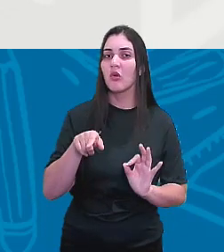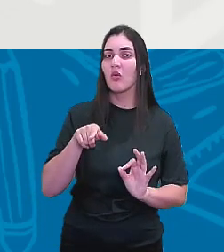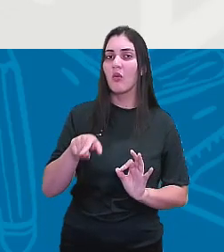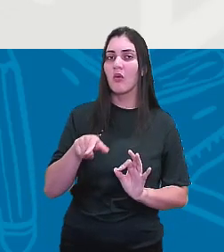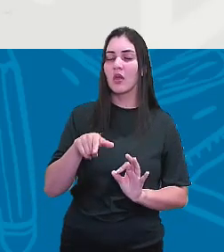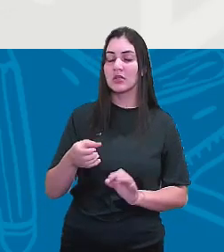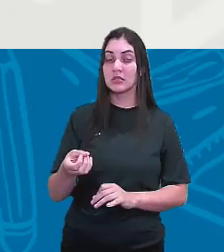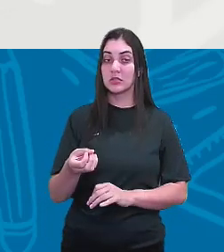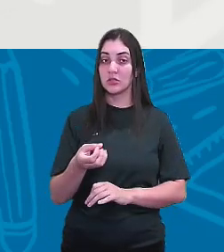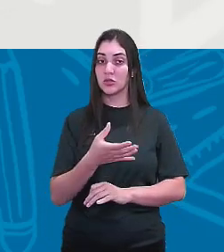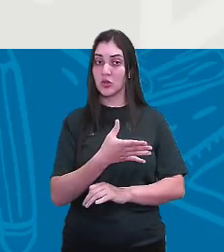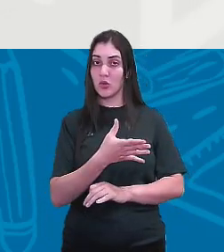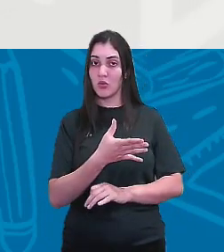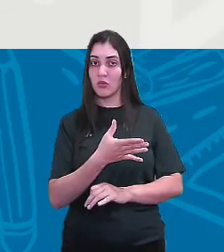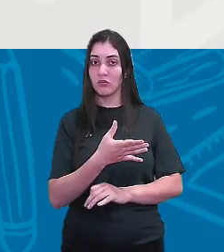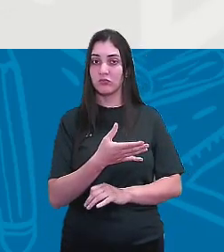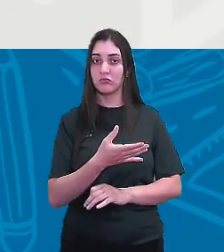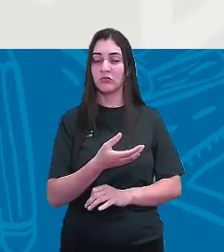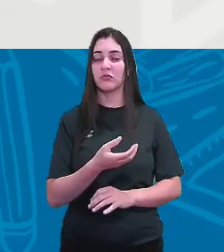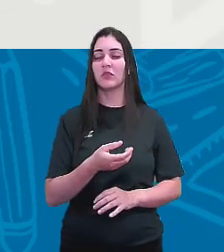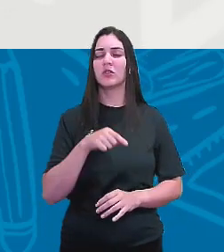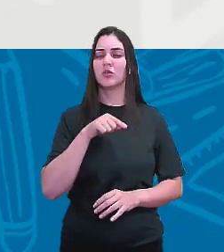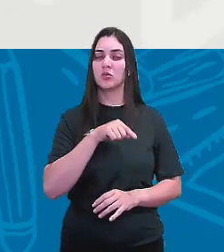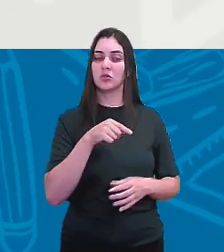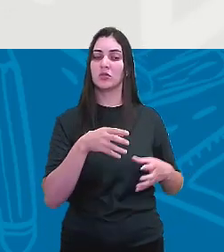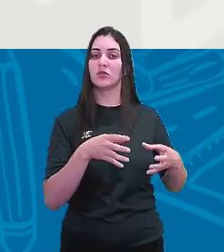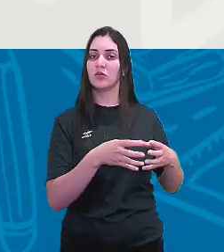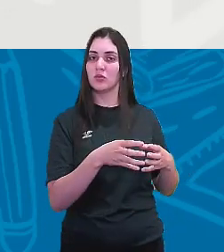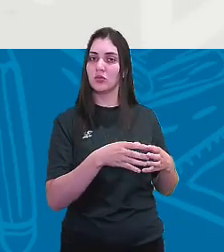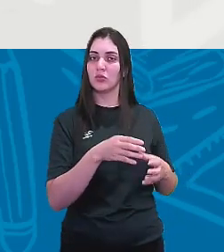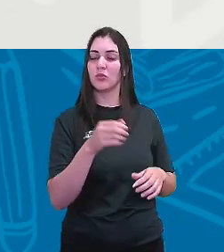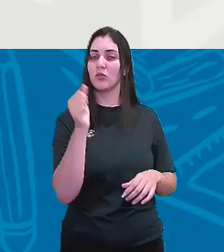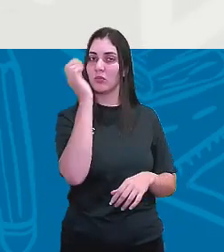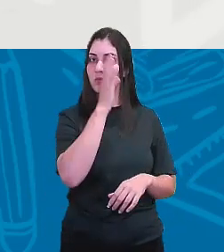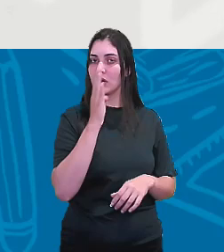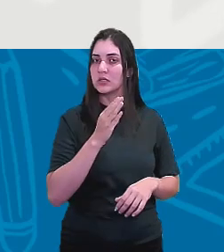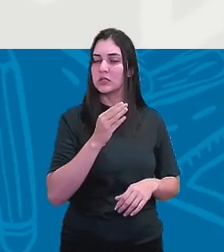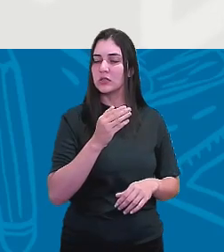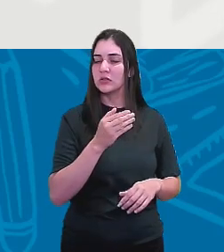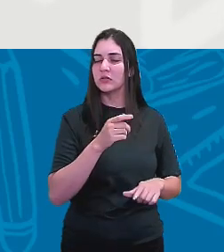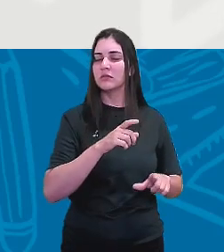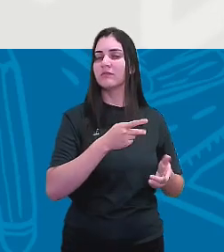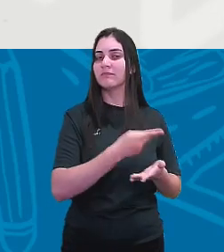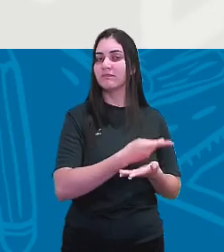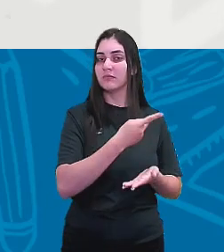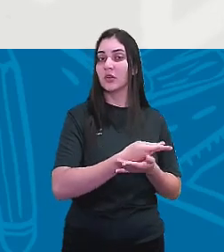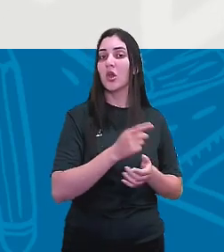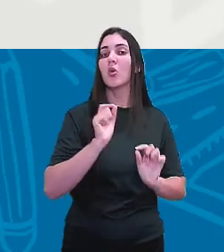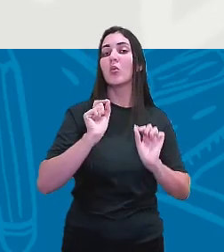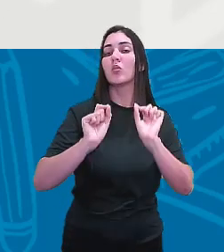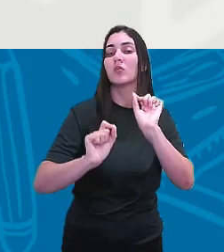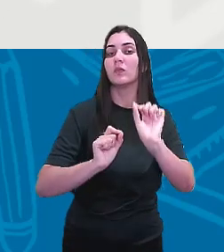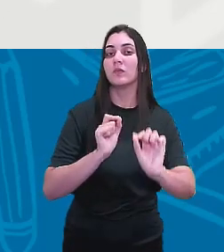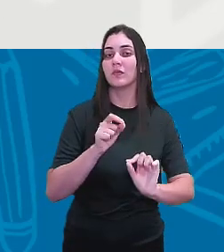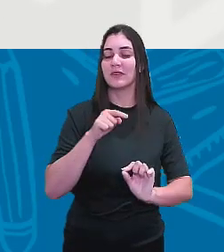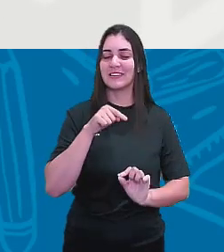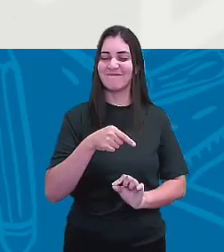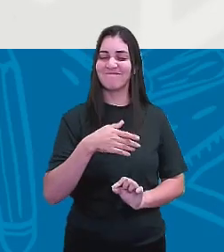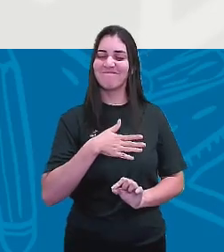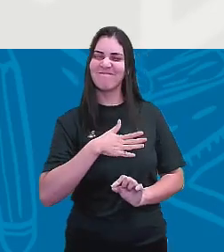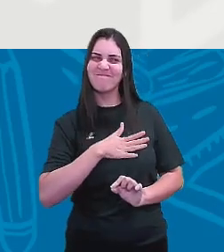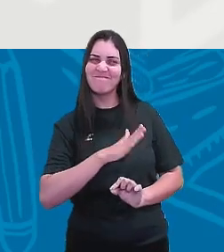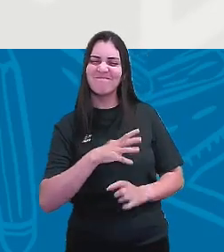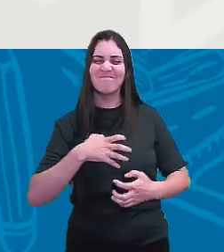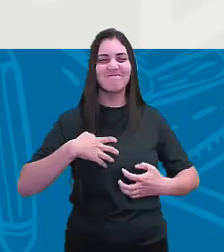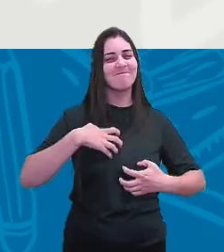nova fase com que a colônia vai estar passando. E o que acontece? A partir dessa insatisfação